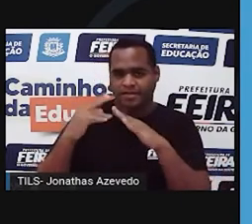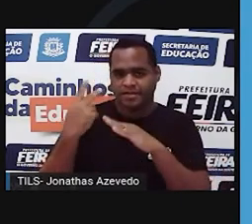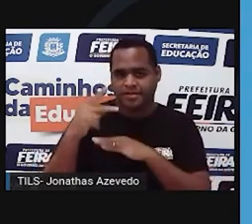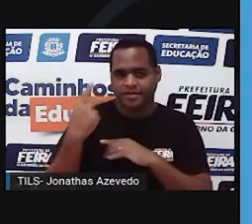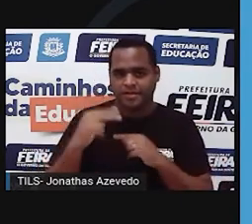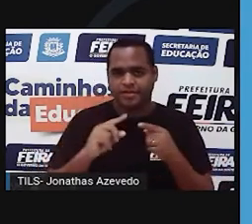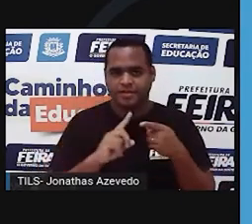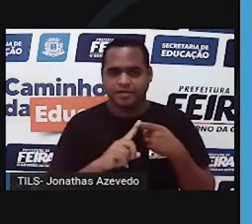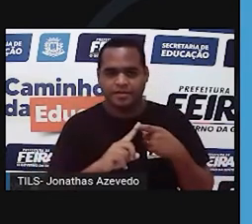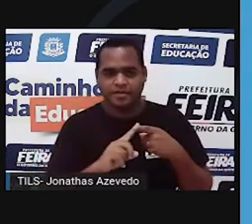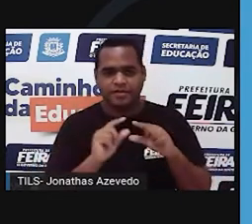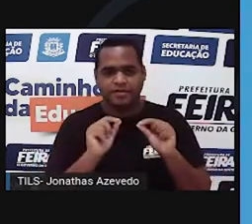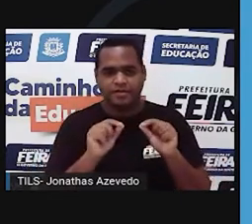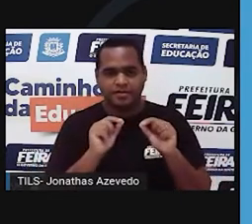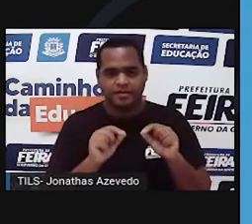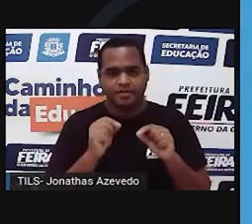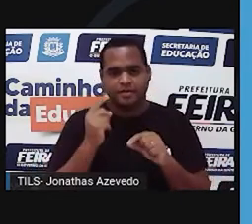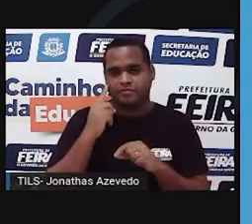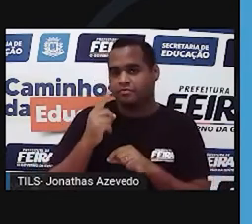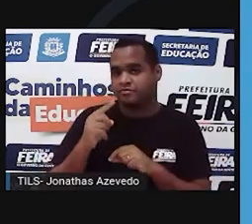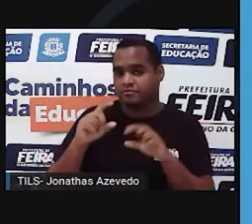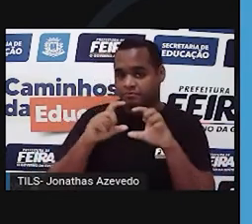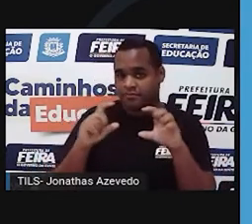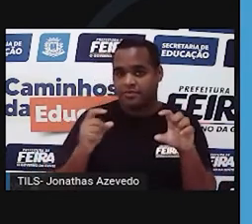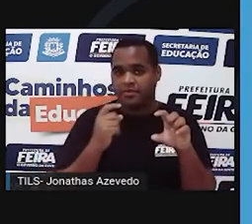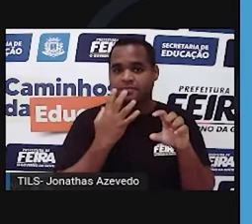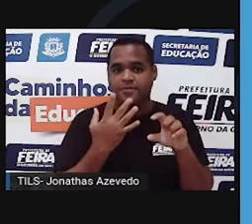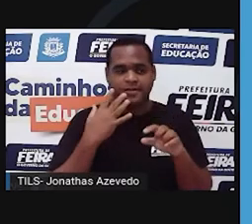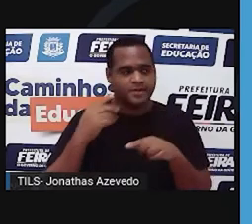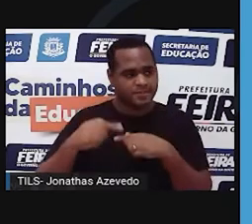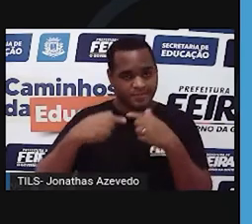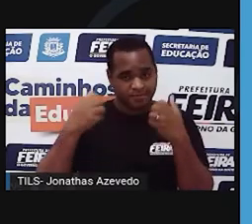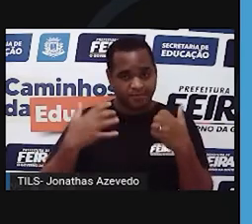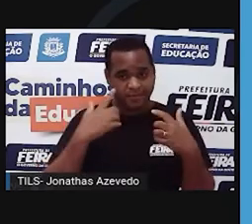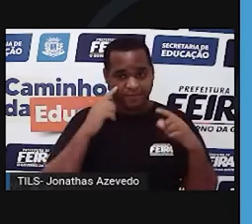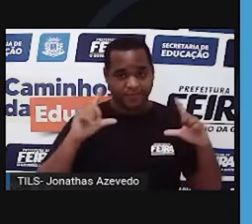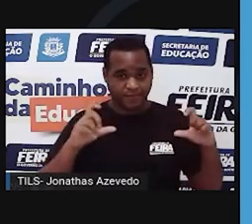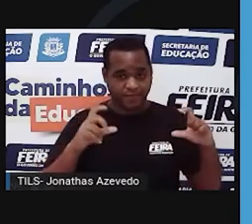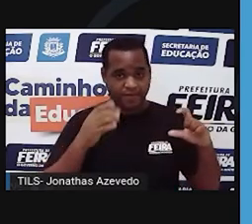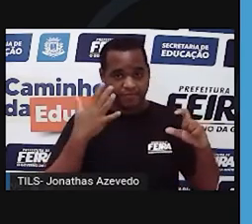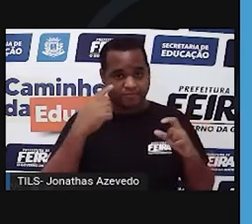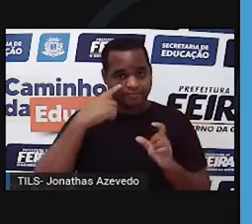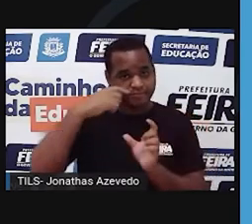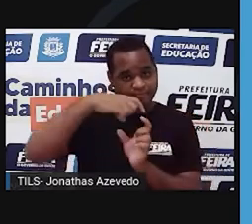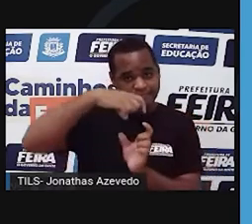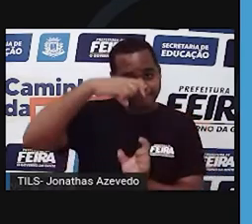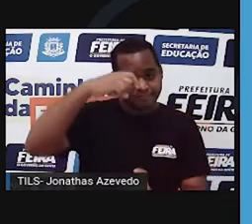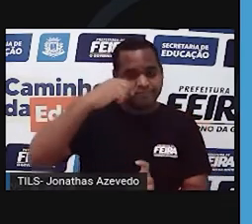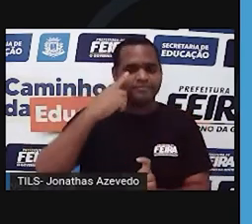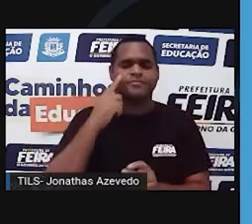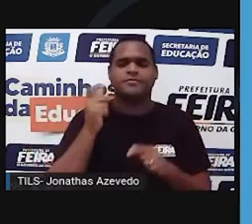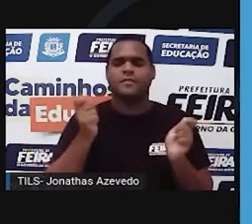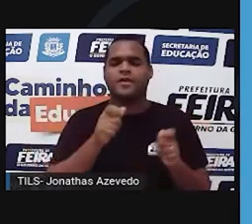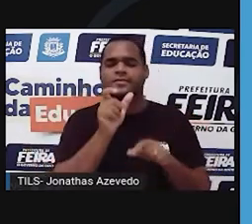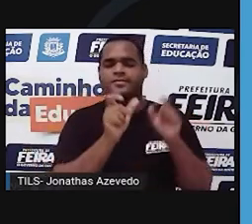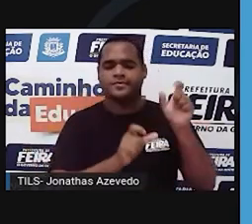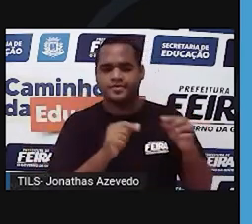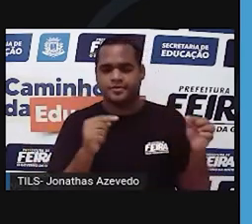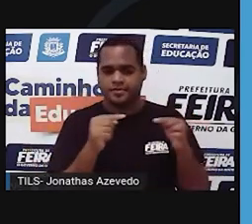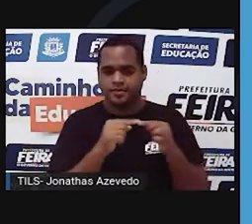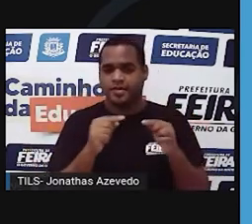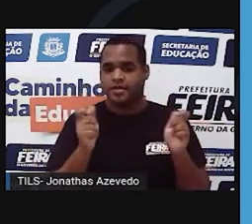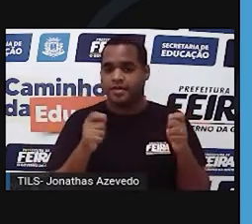a posição que o gene está no cromossomo. como nós vemos aí na imagem, os alelos para a mesma característica ficam no mesmo